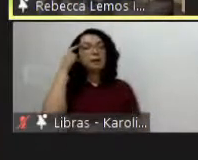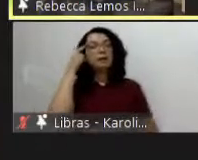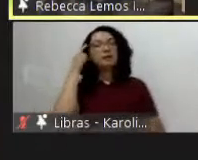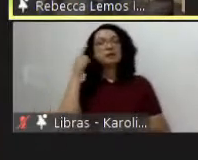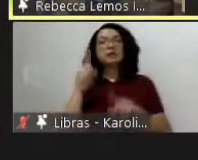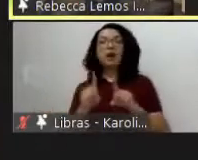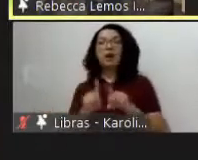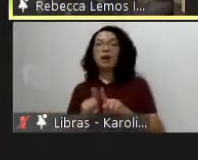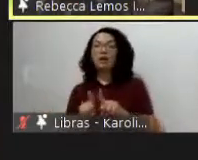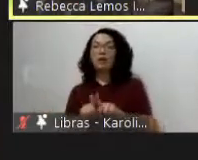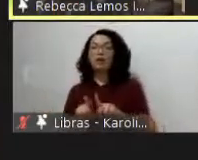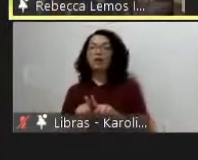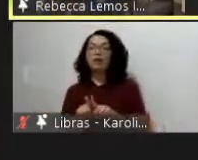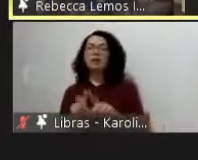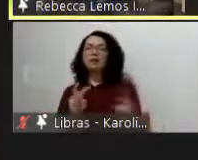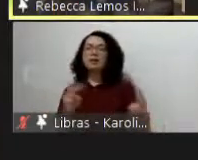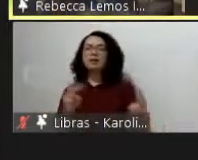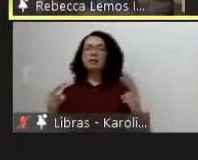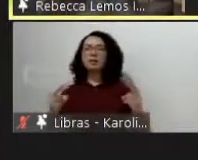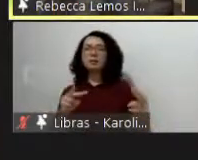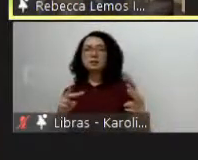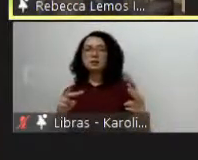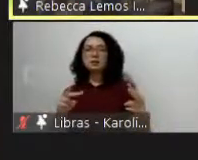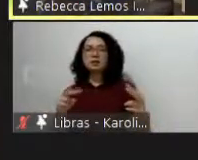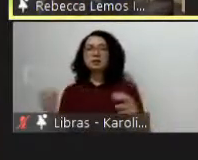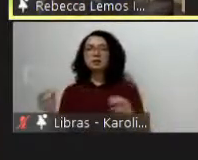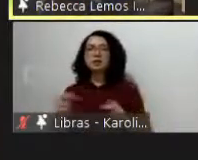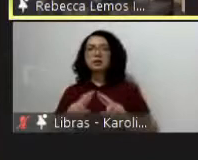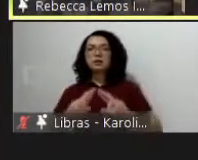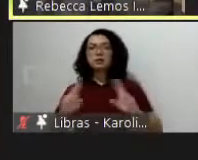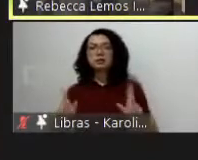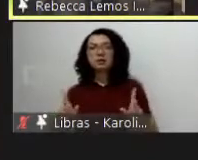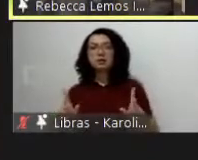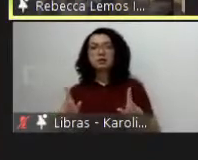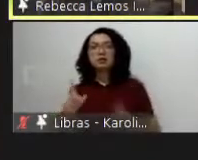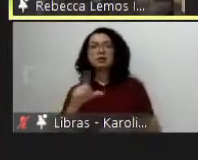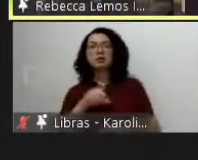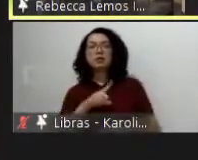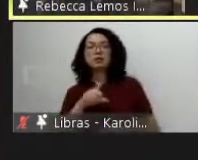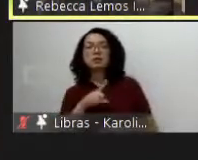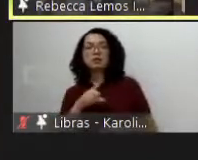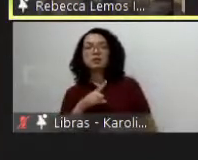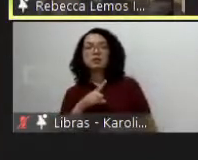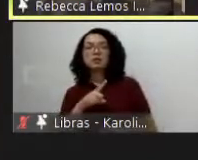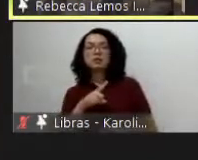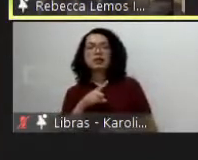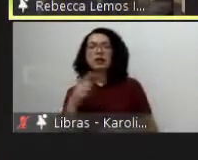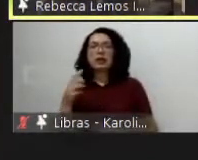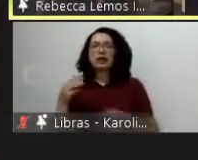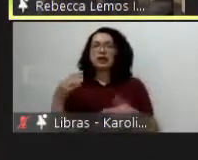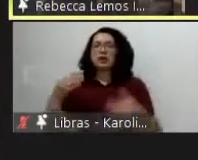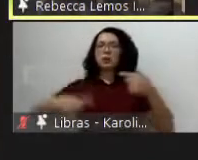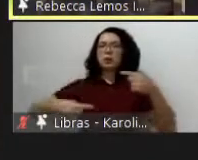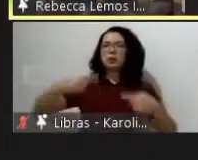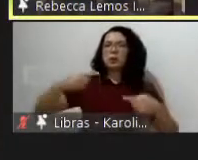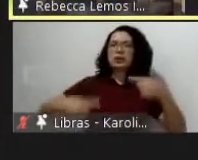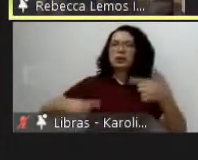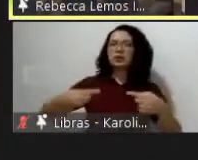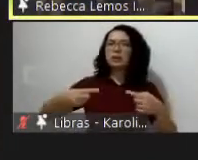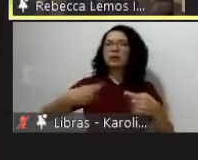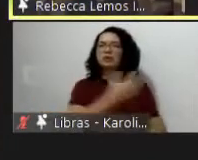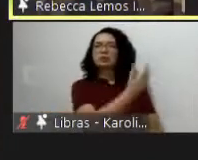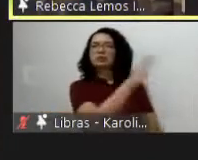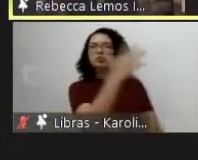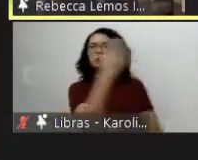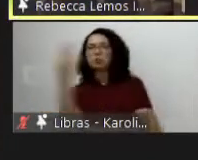ter uma perspectiva de impactos globais é uma corrente que surge muito com discussões sobre meio ambiente sobre desenvolvimento sustentável